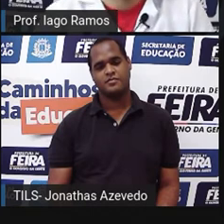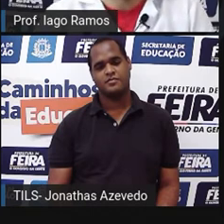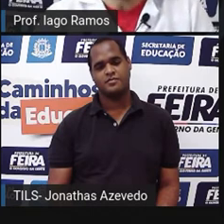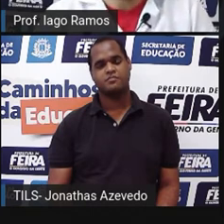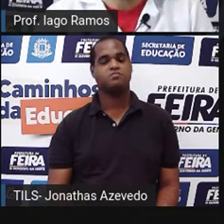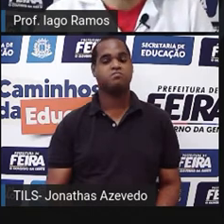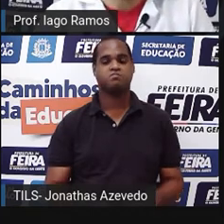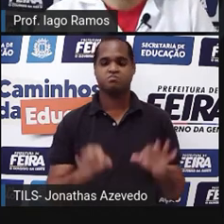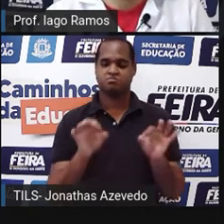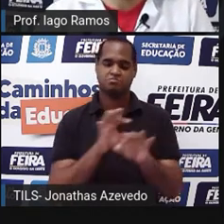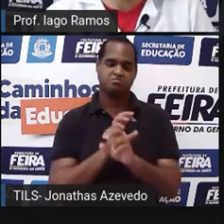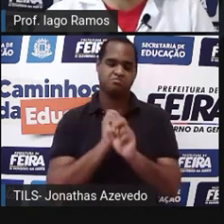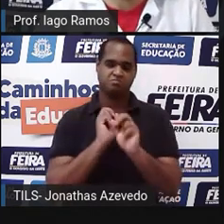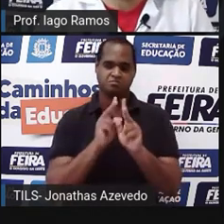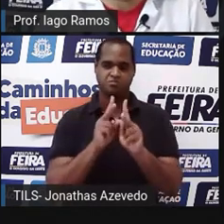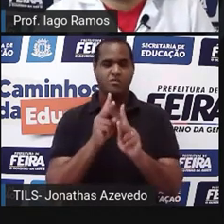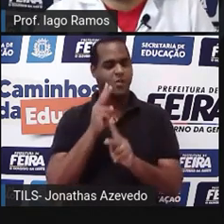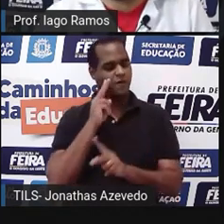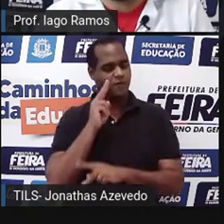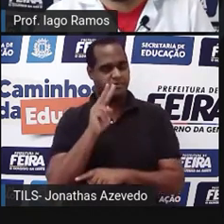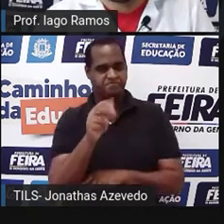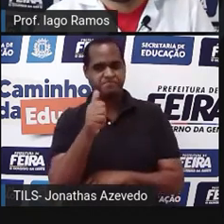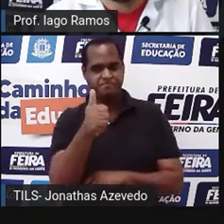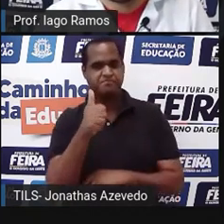Prontinho! Olha só.